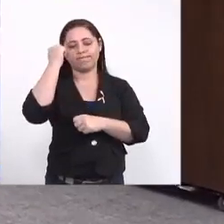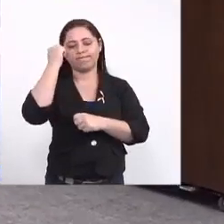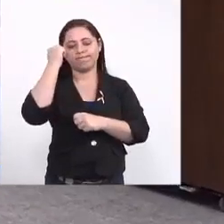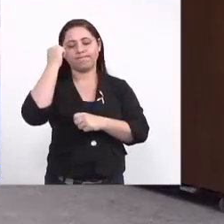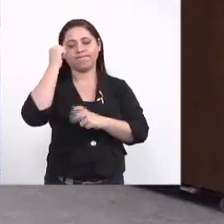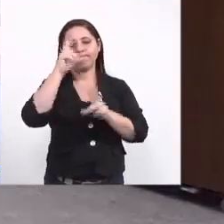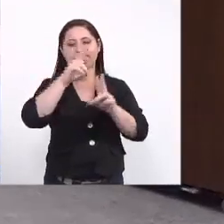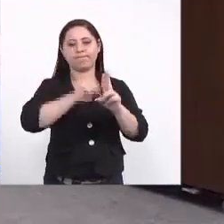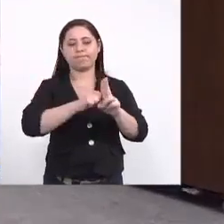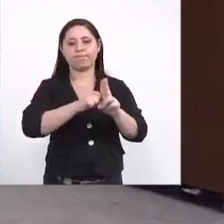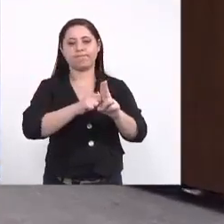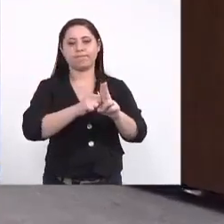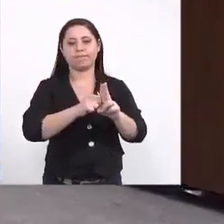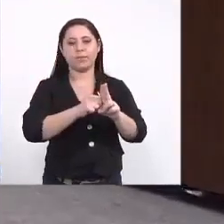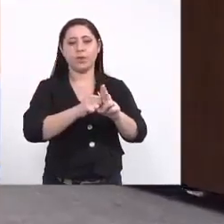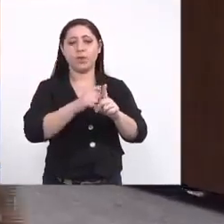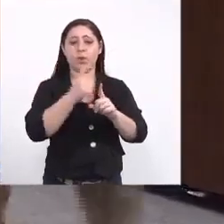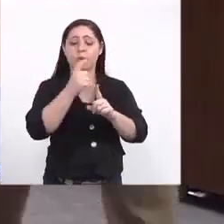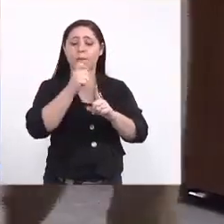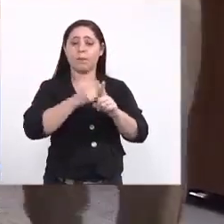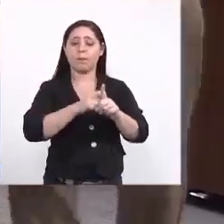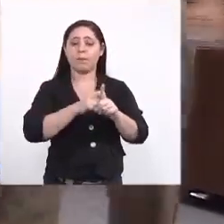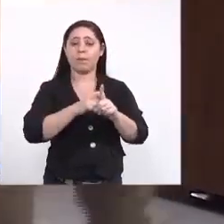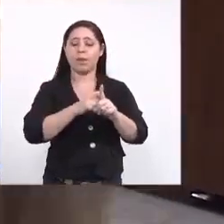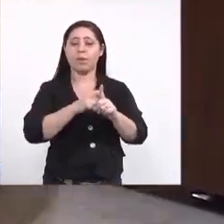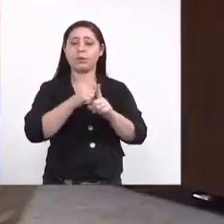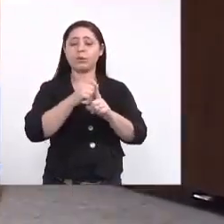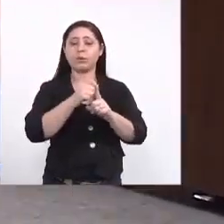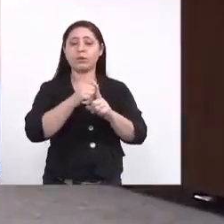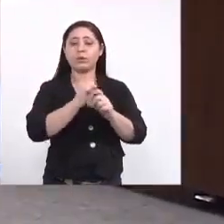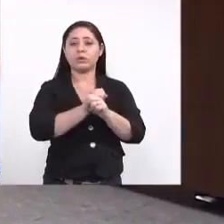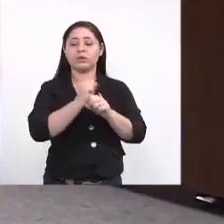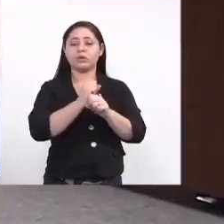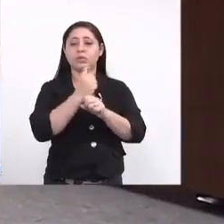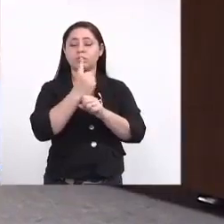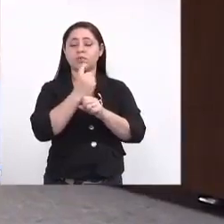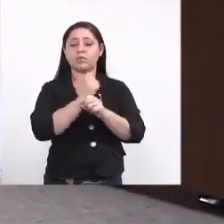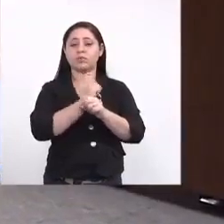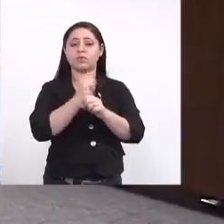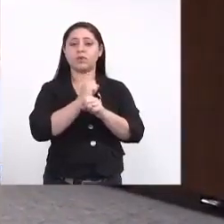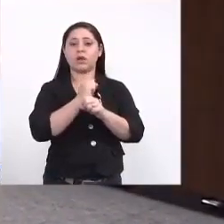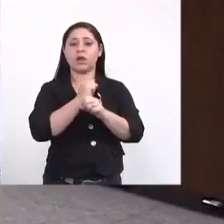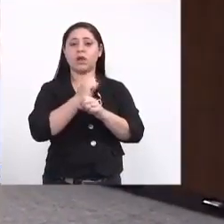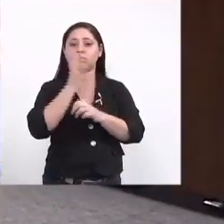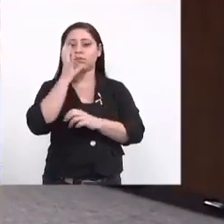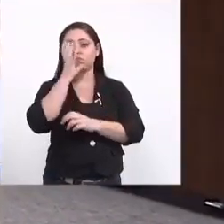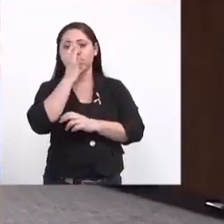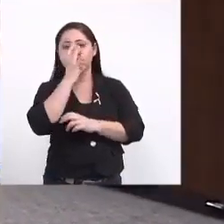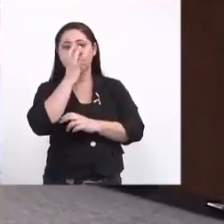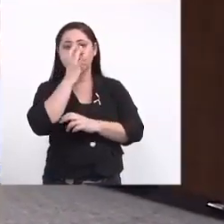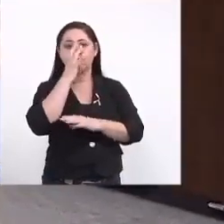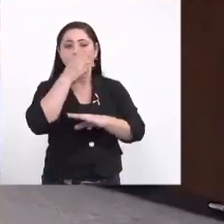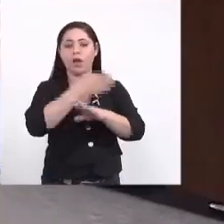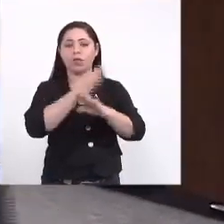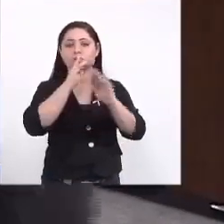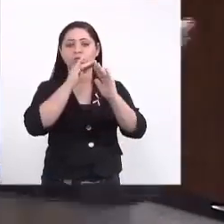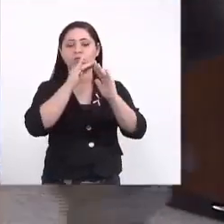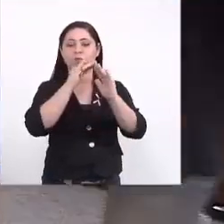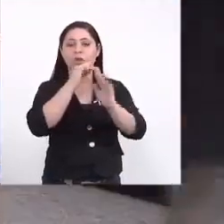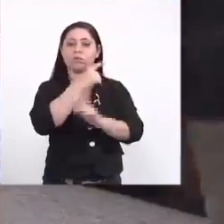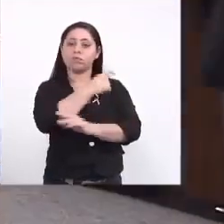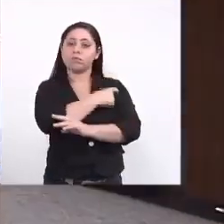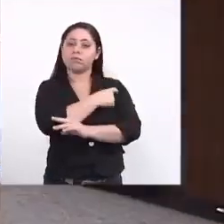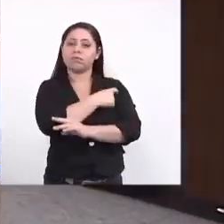bom durante o primeiro ano da faculdade a gente tem uma experiência muito boa que é acompanhar as unidades básicas de saúde